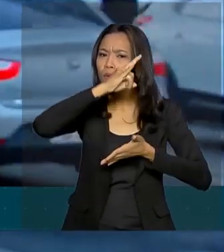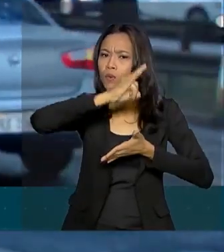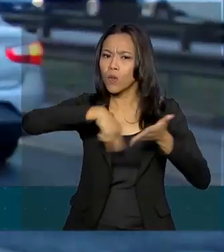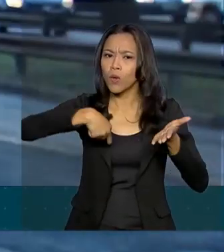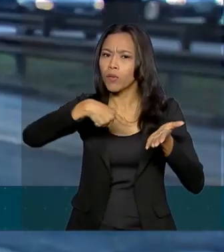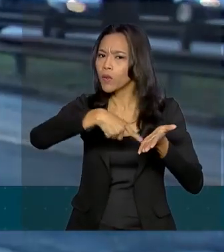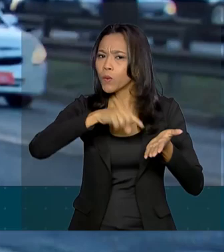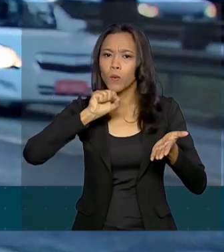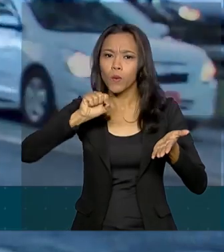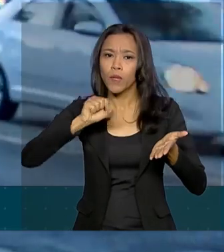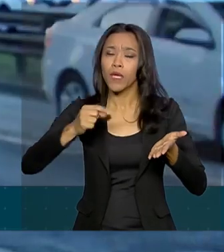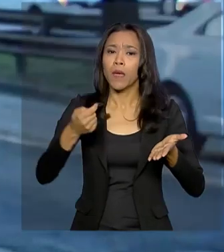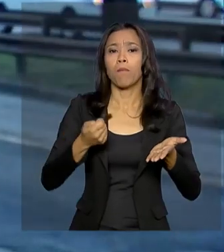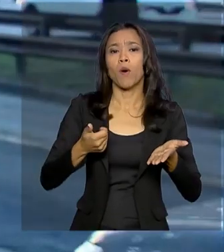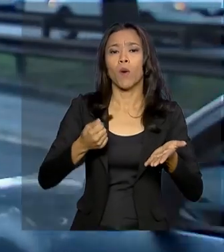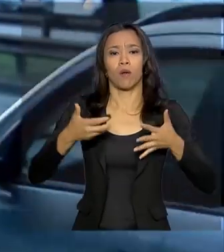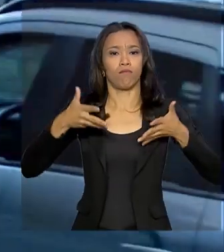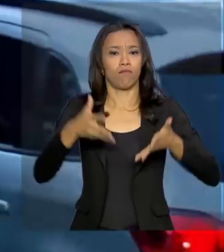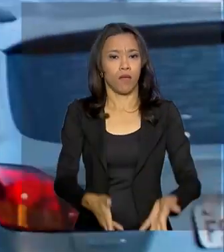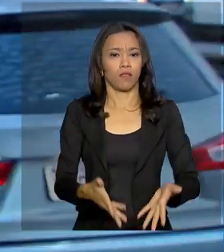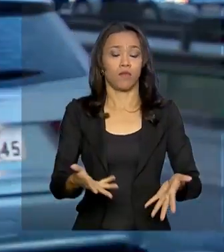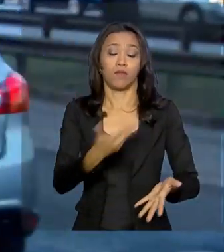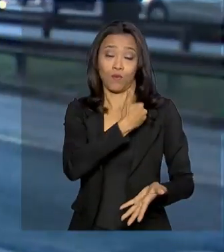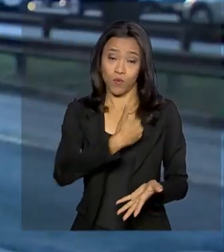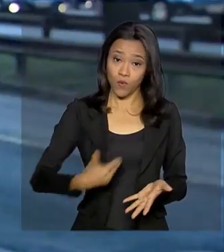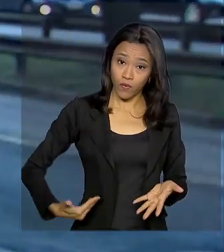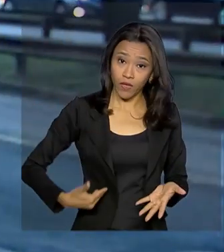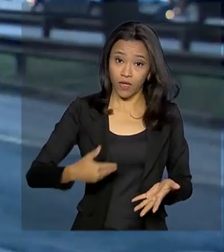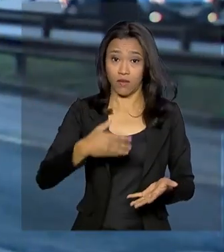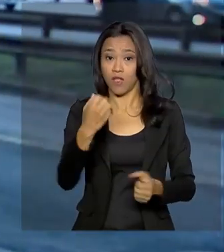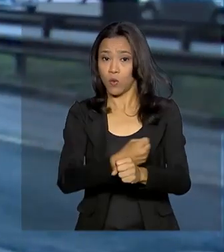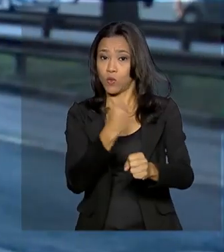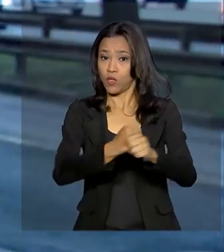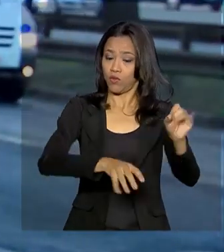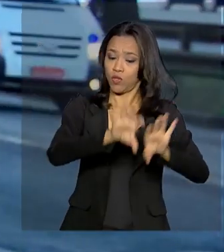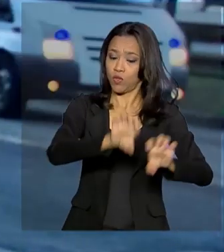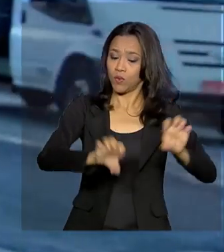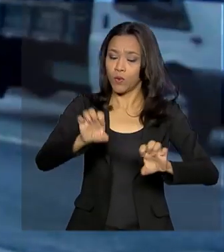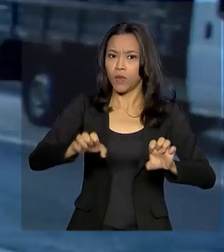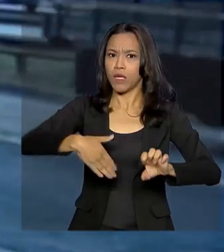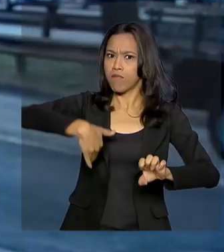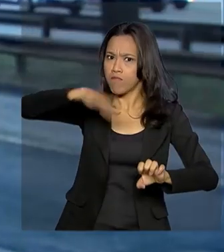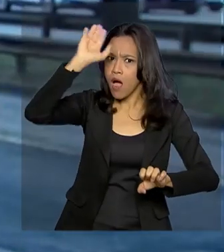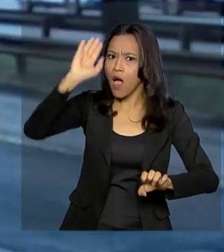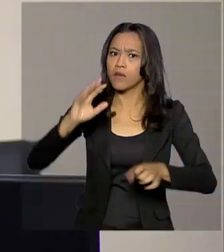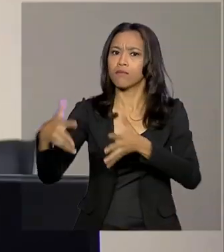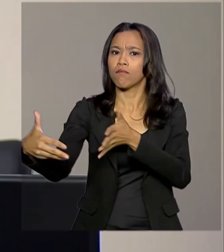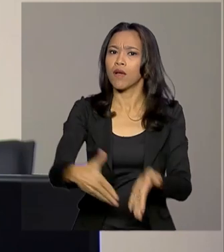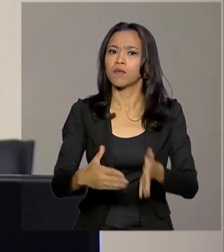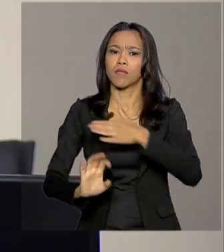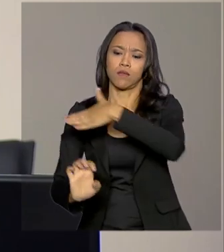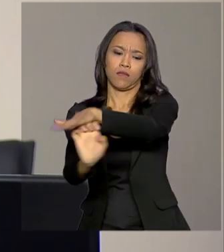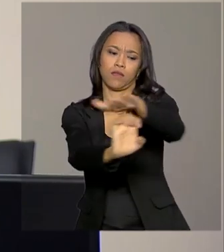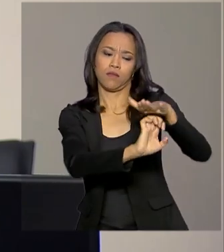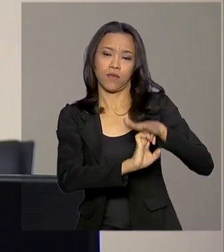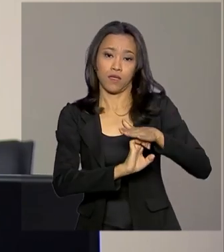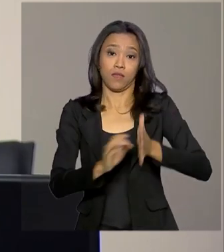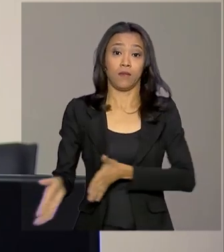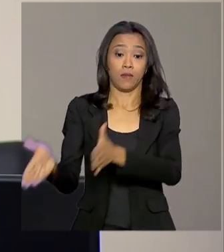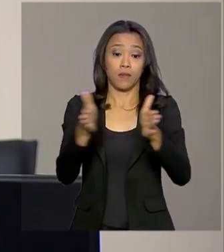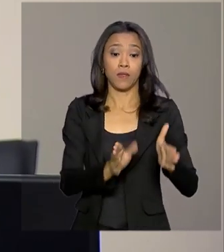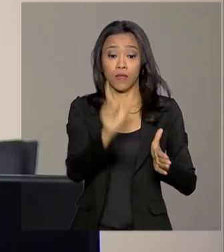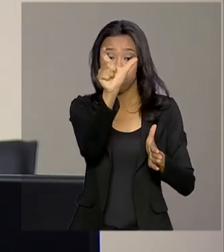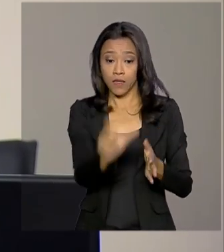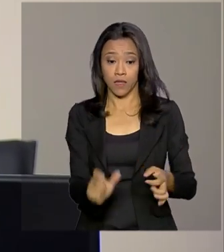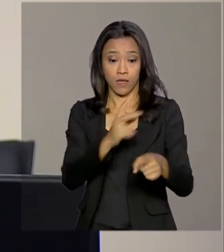prevê menor participação do governo em projetos de infraestrutura e maior envolvimento do setor privado. O presidente do Banco Nacional